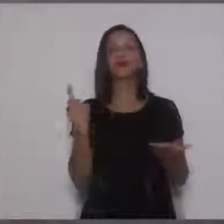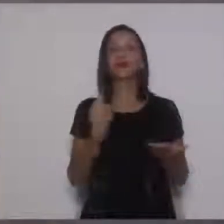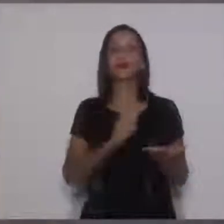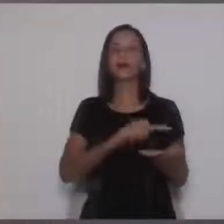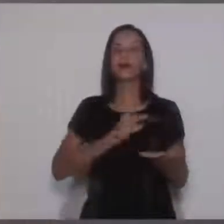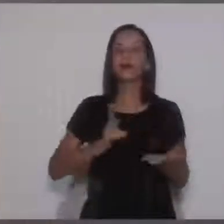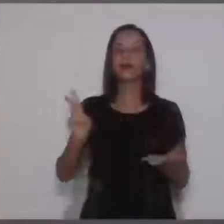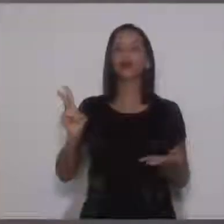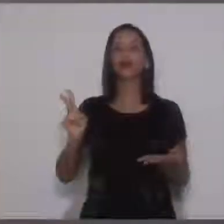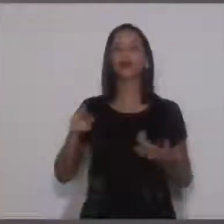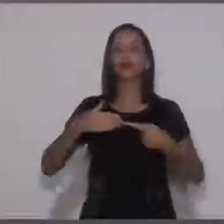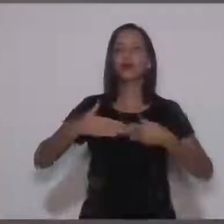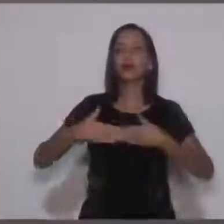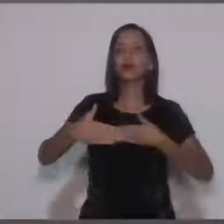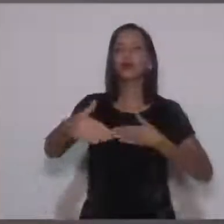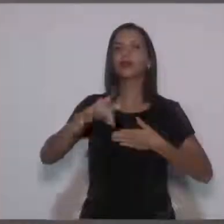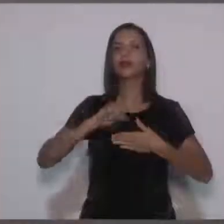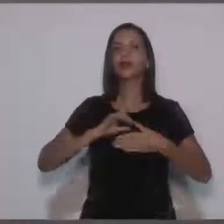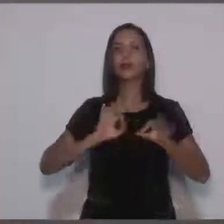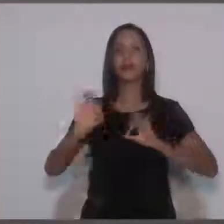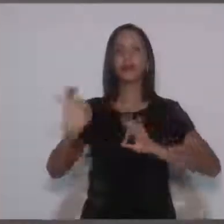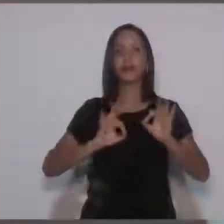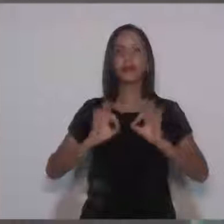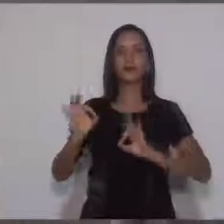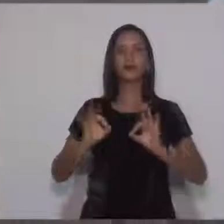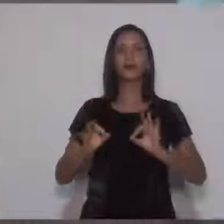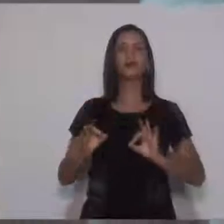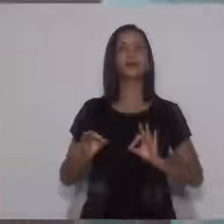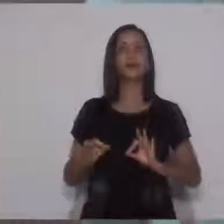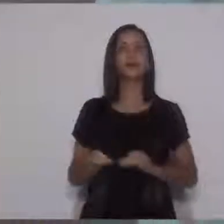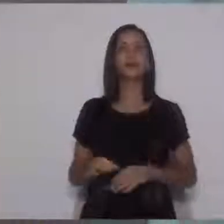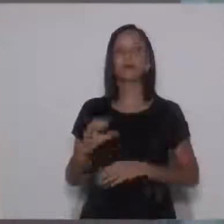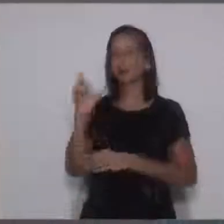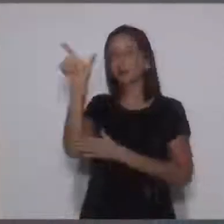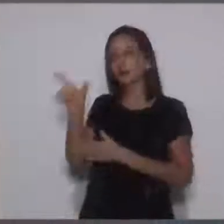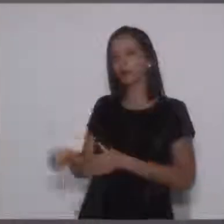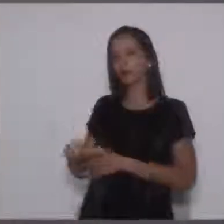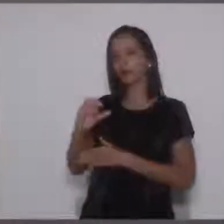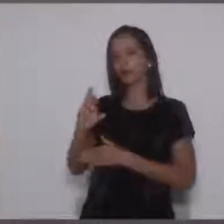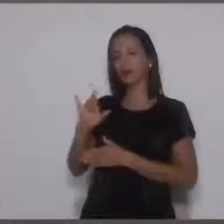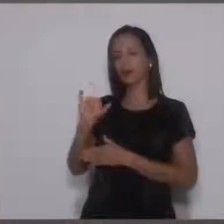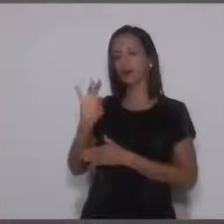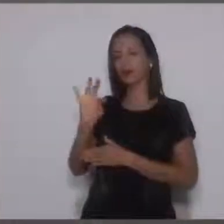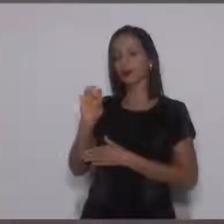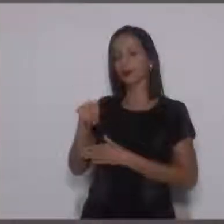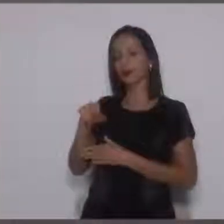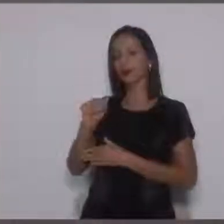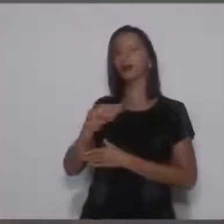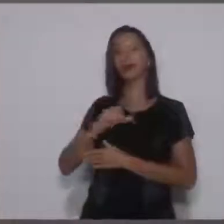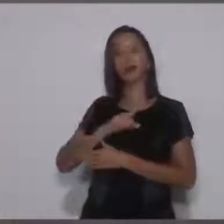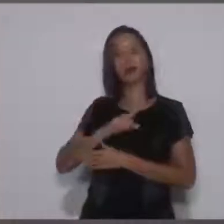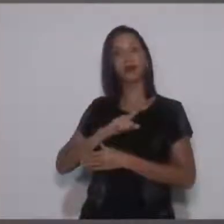sequência, sim, nesse projeto. Kelly Cristina, da Secretaria da Educação, que esteve aqui se manifestando,